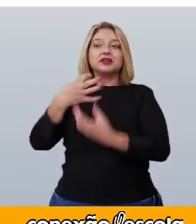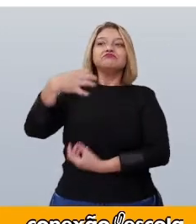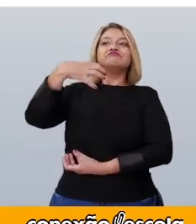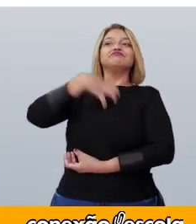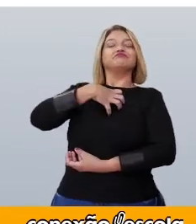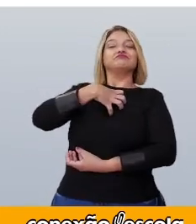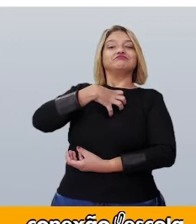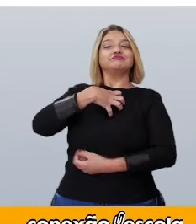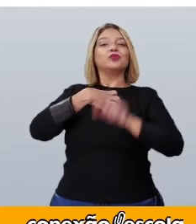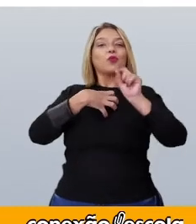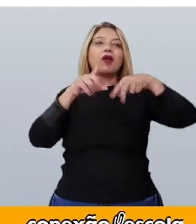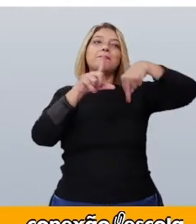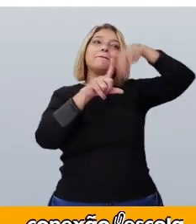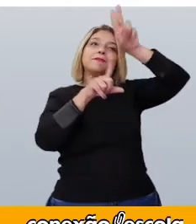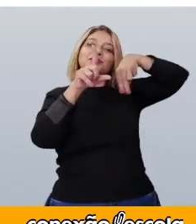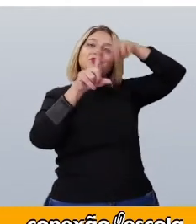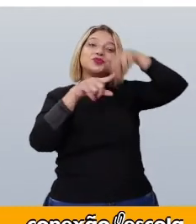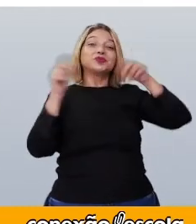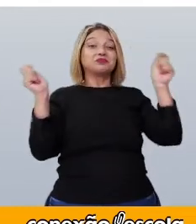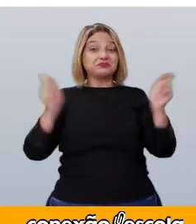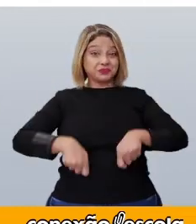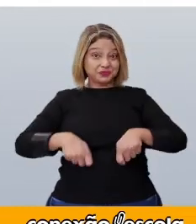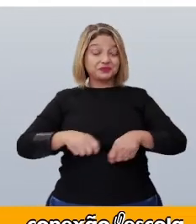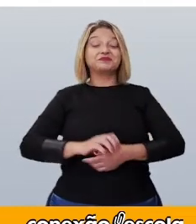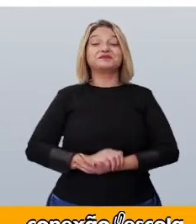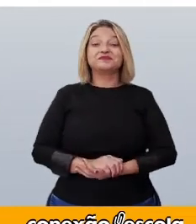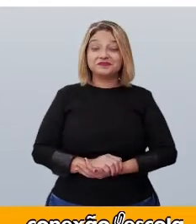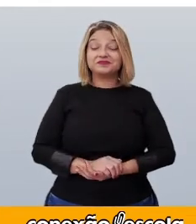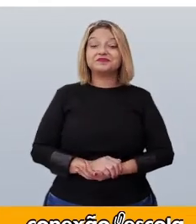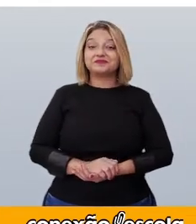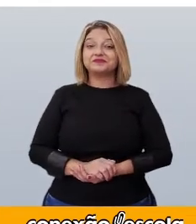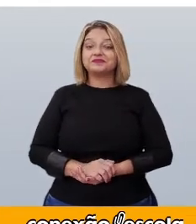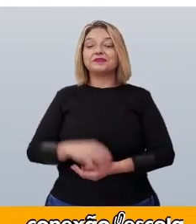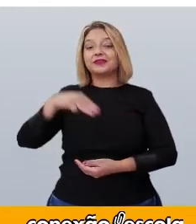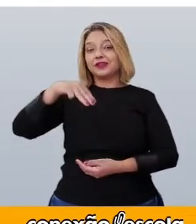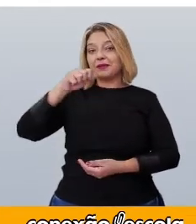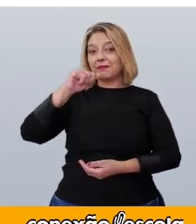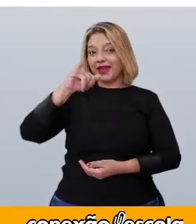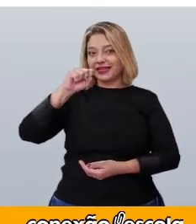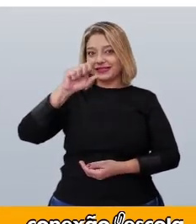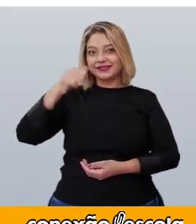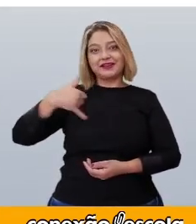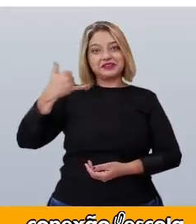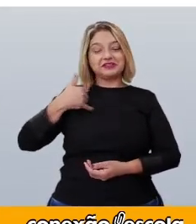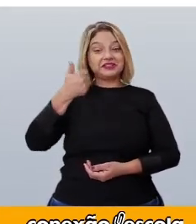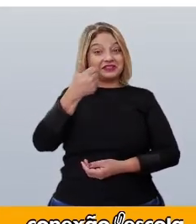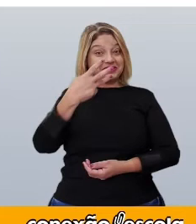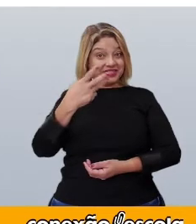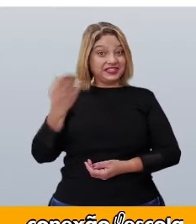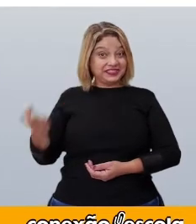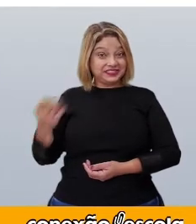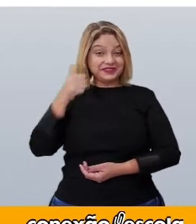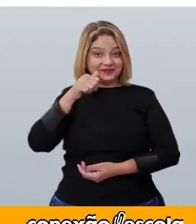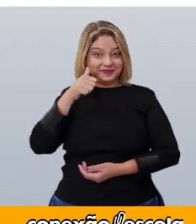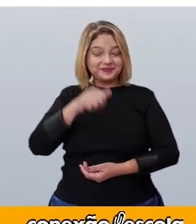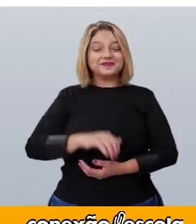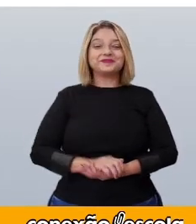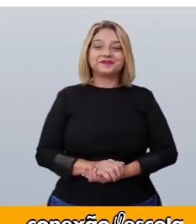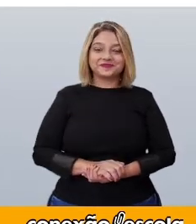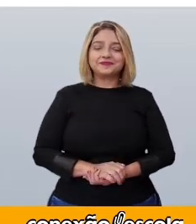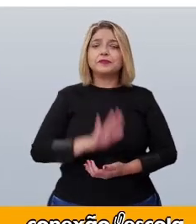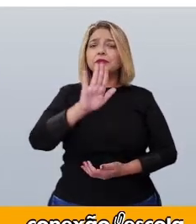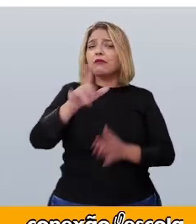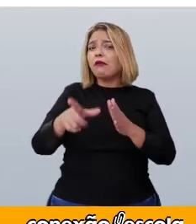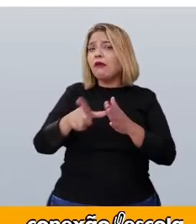sentindo por meio da pintura. Maisa, 13 anos. Antes do projeto,